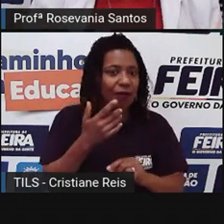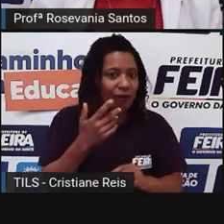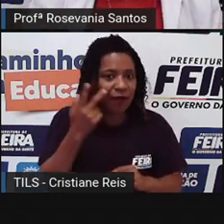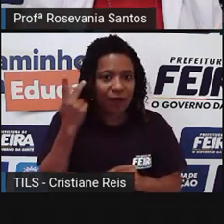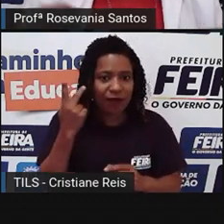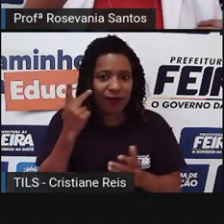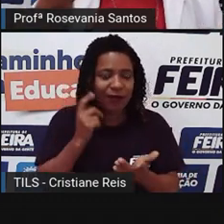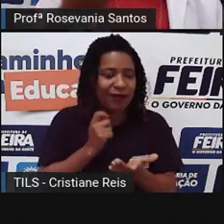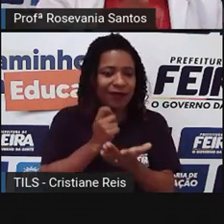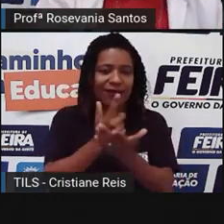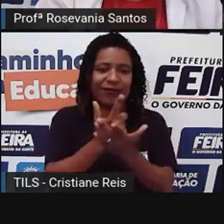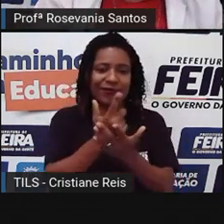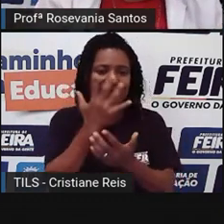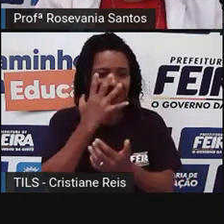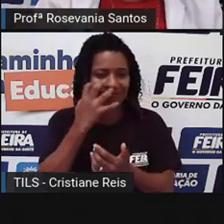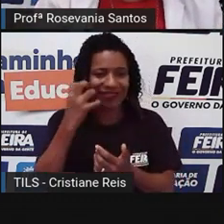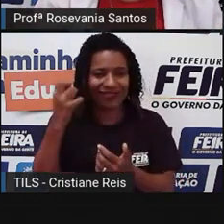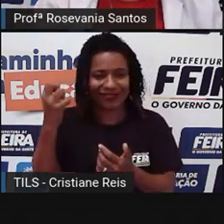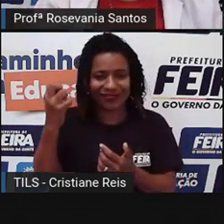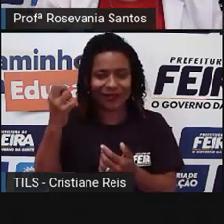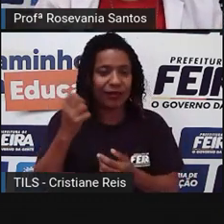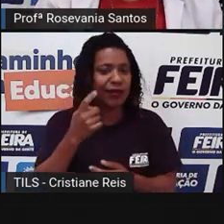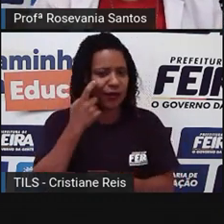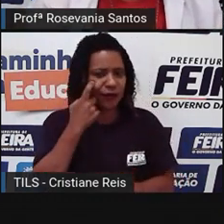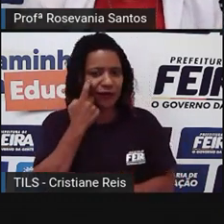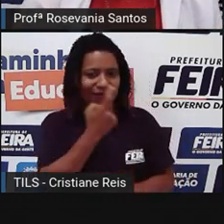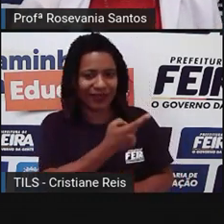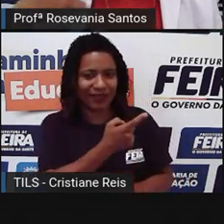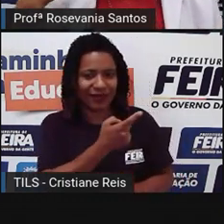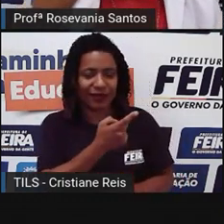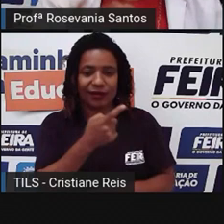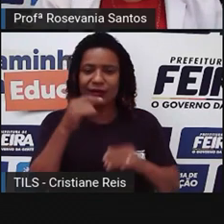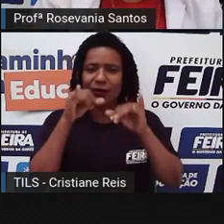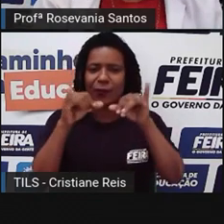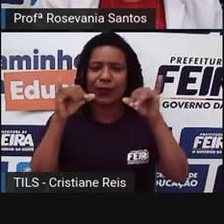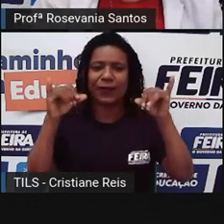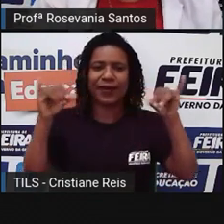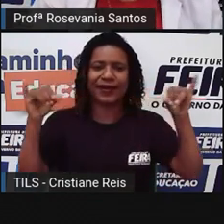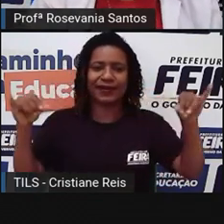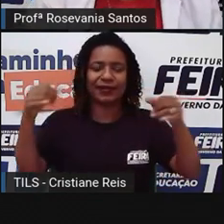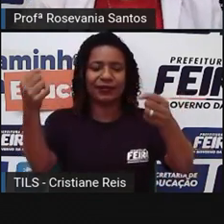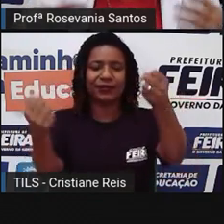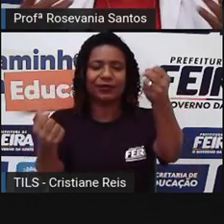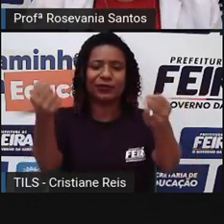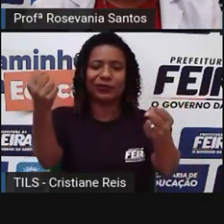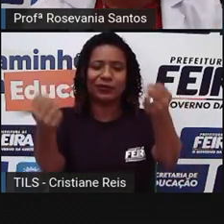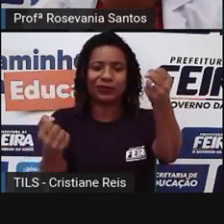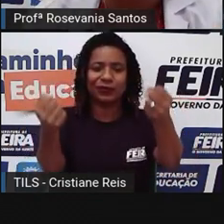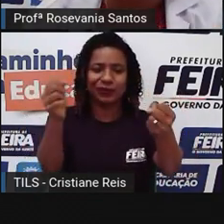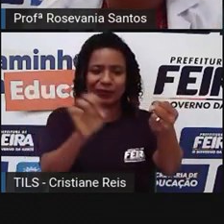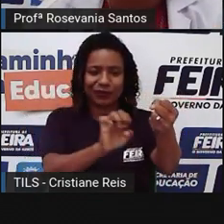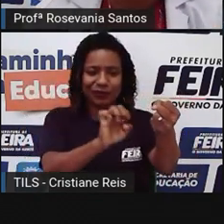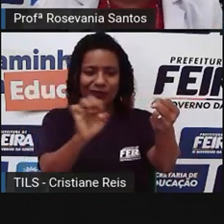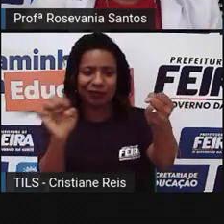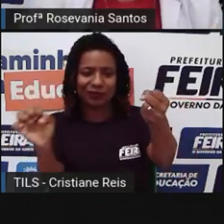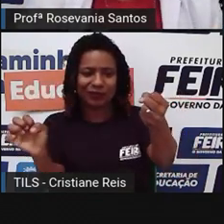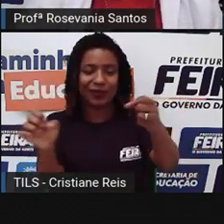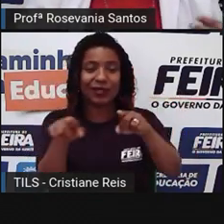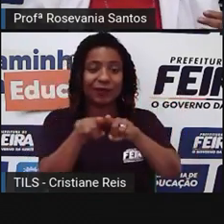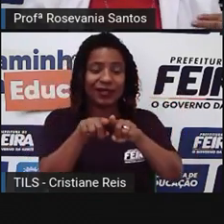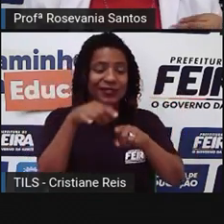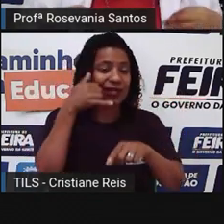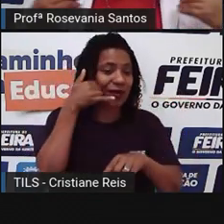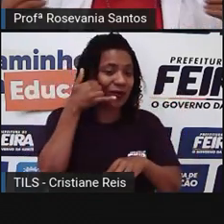muito isso nas propagandas de automóveis, por exemplo, né? Nas propagandas de celulares, de planos, até de internet.